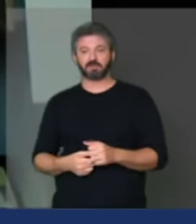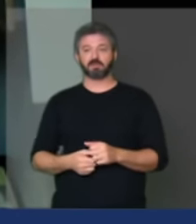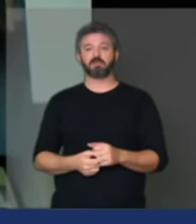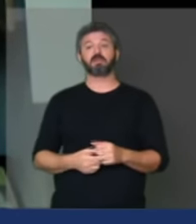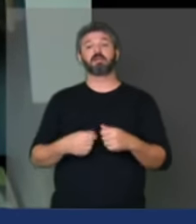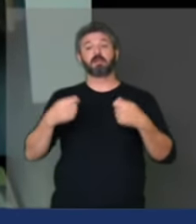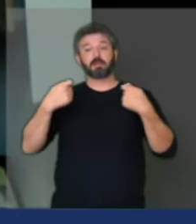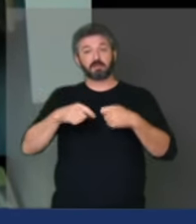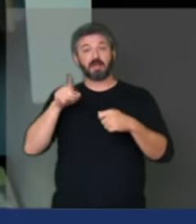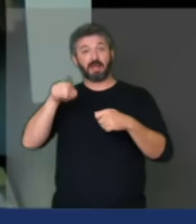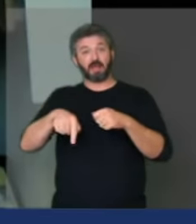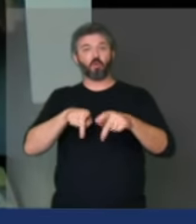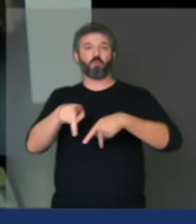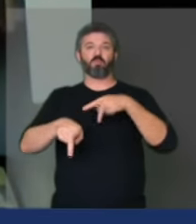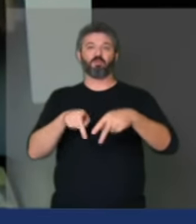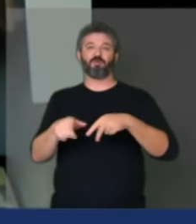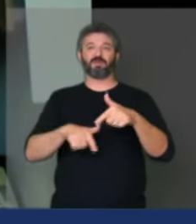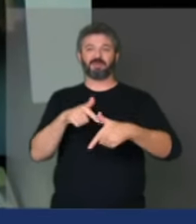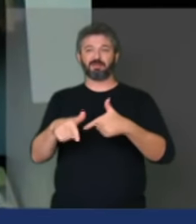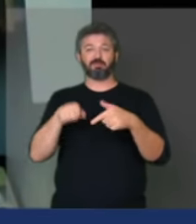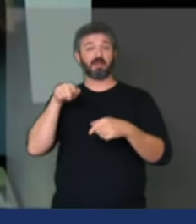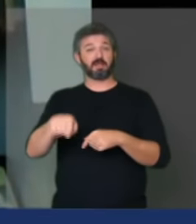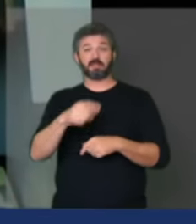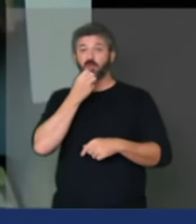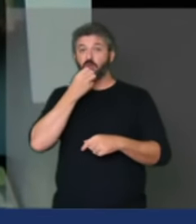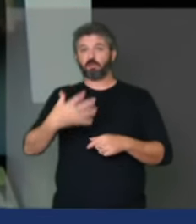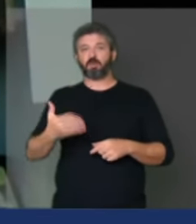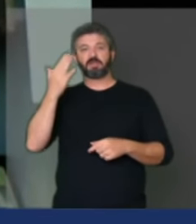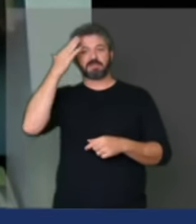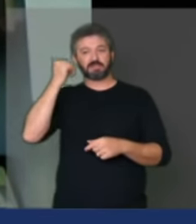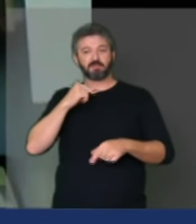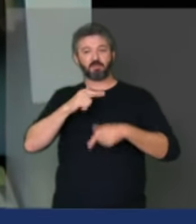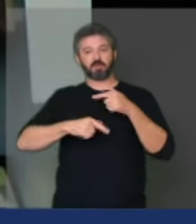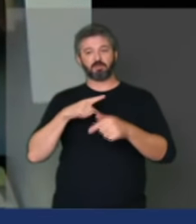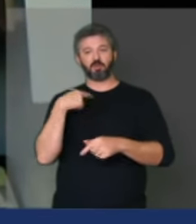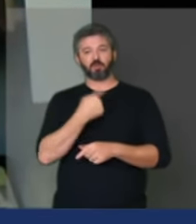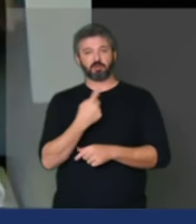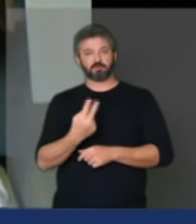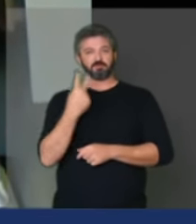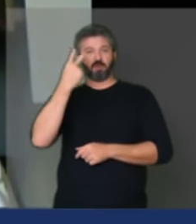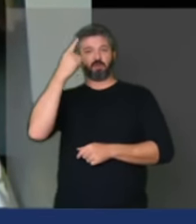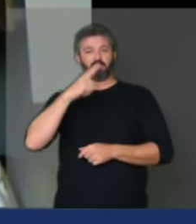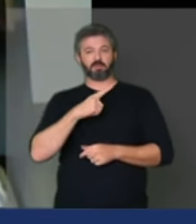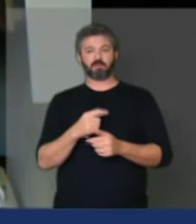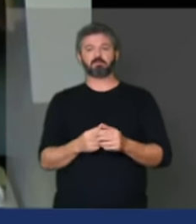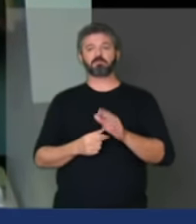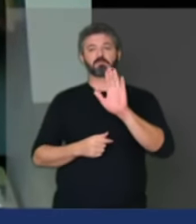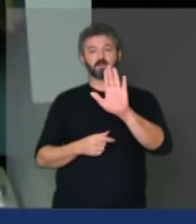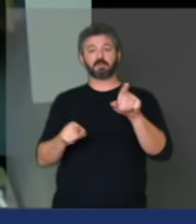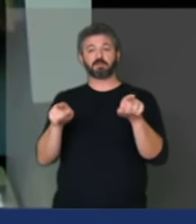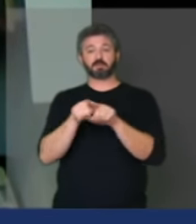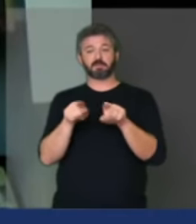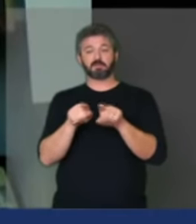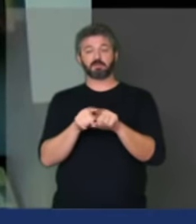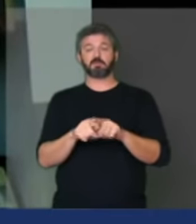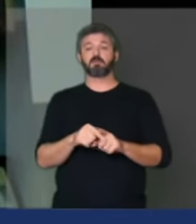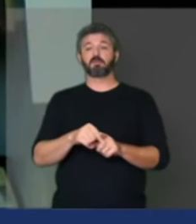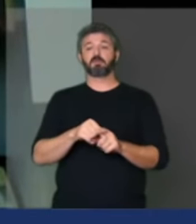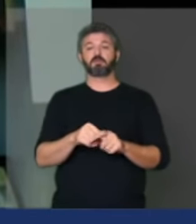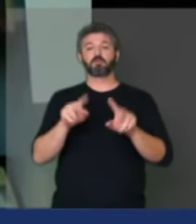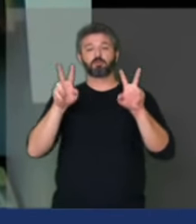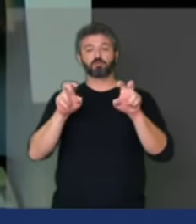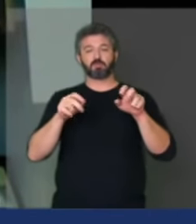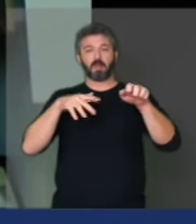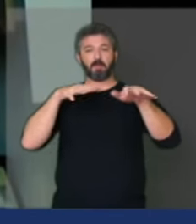chegar na população e isso é muito bom é saber que o nosso trabalho está valendo a pena eu gostaria também de falar presidente sobre as